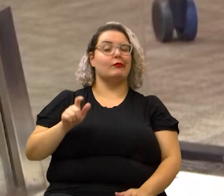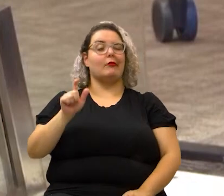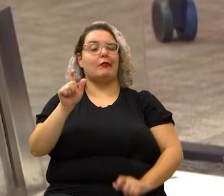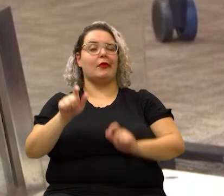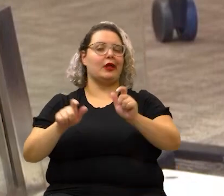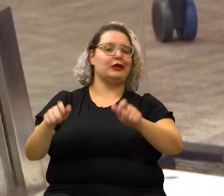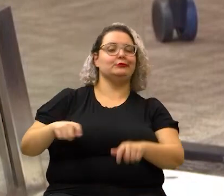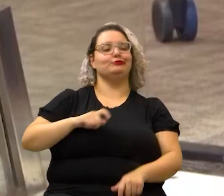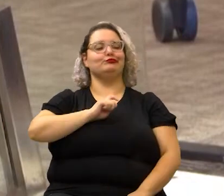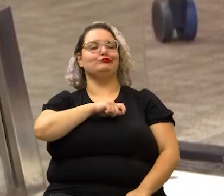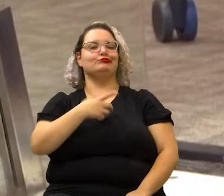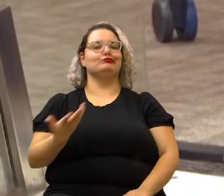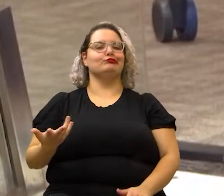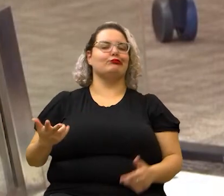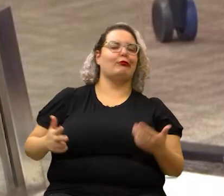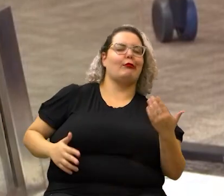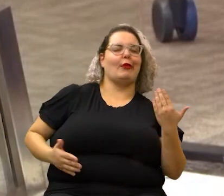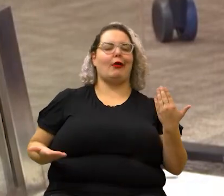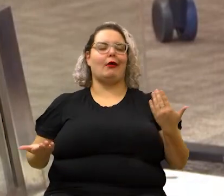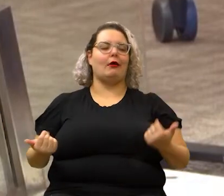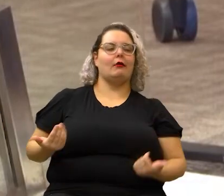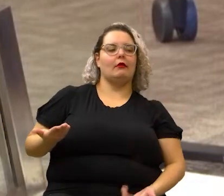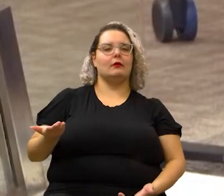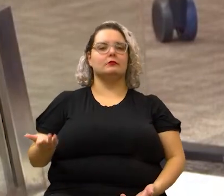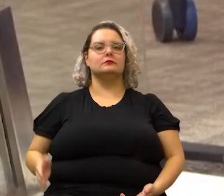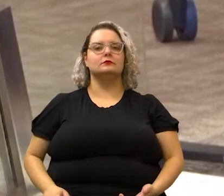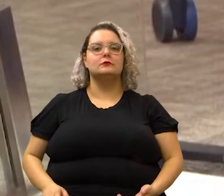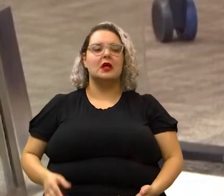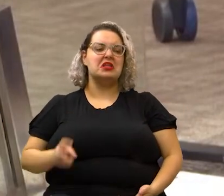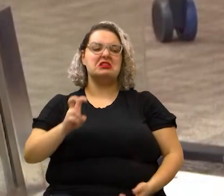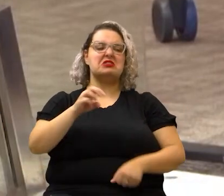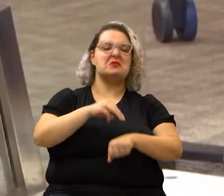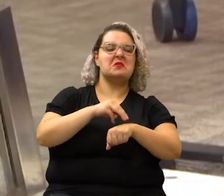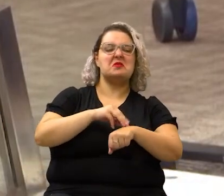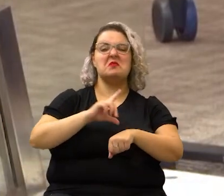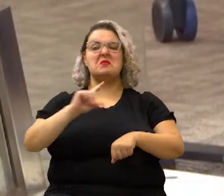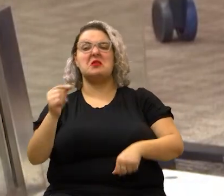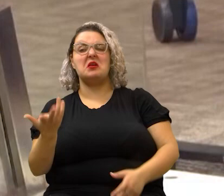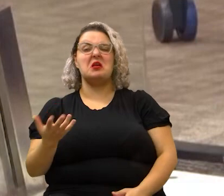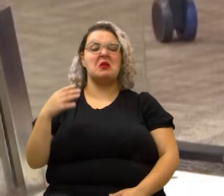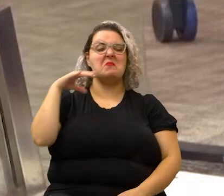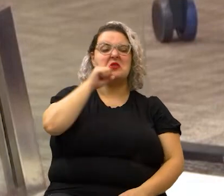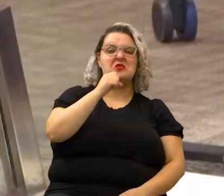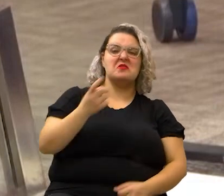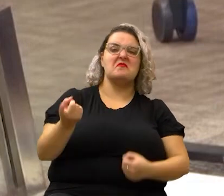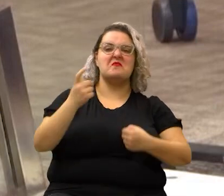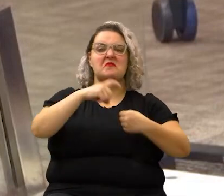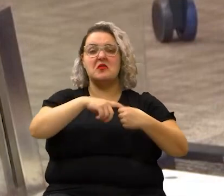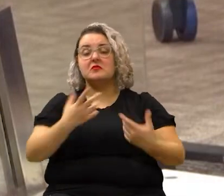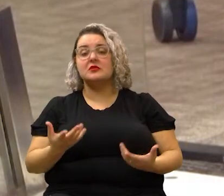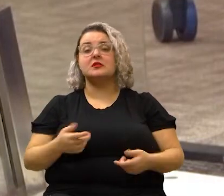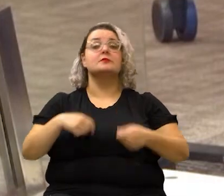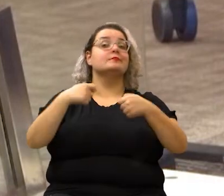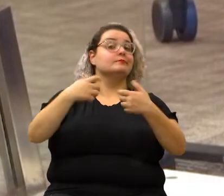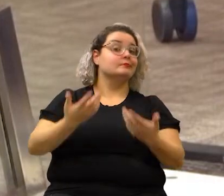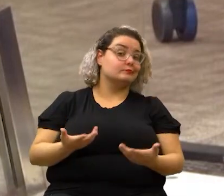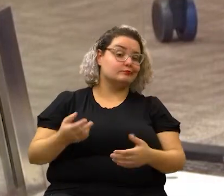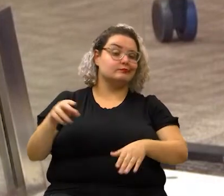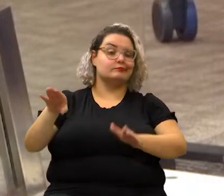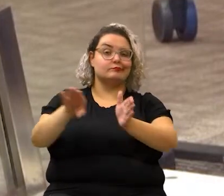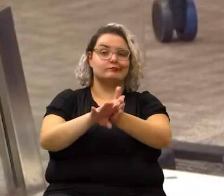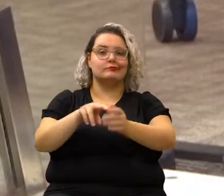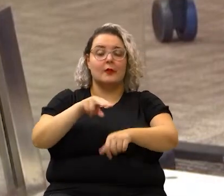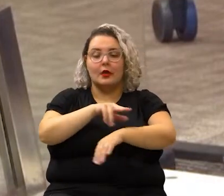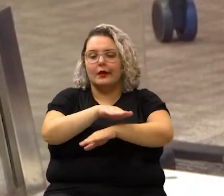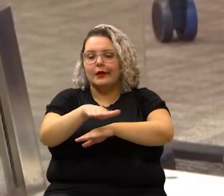espertalhões que usam essas vagas, eu vou ali 5 minutos, eu vou ali e já volto e aí quem realmente precisa chega na vaga